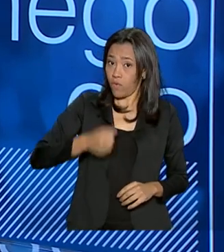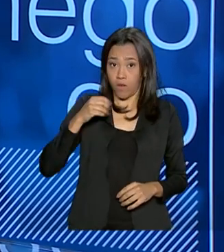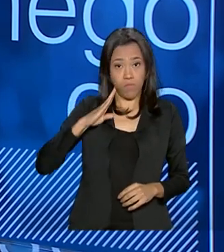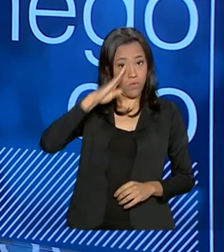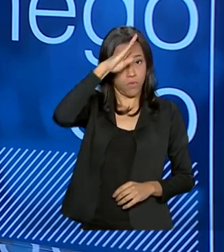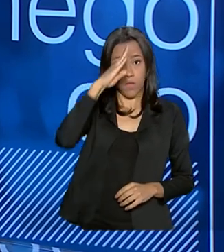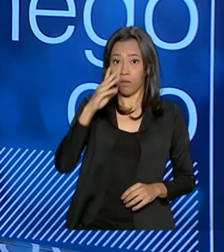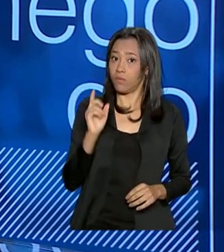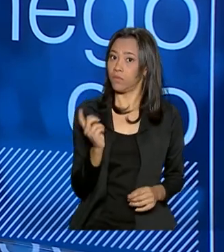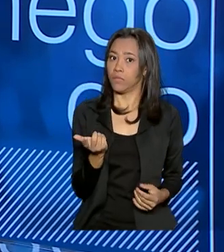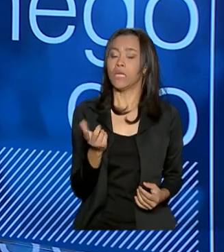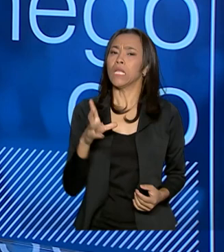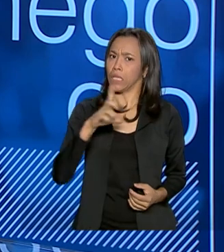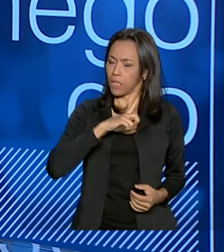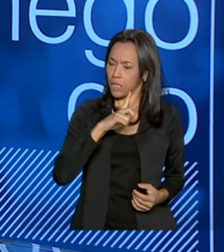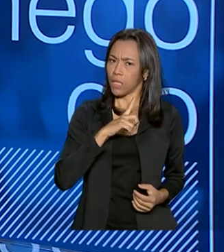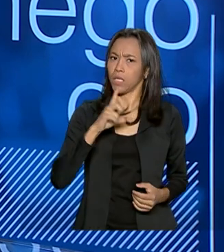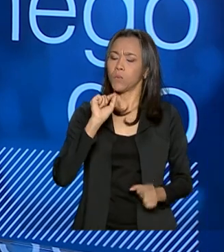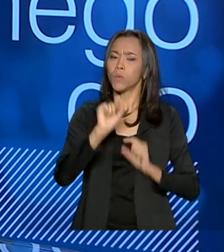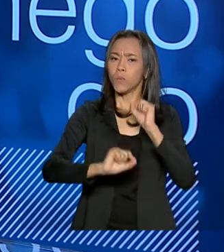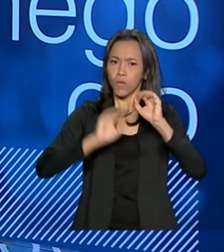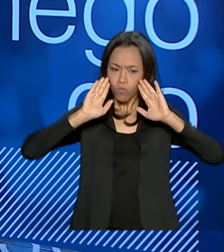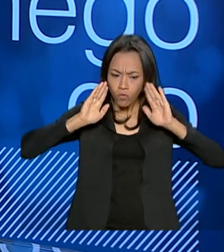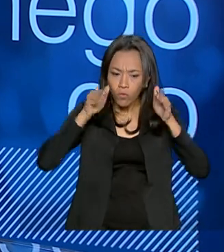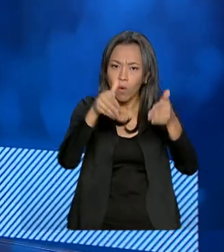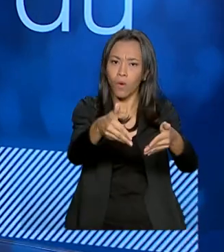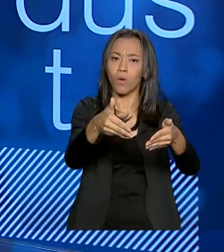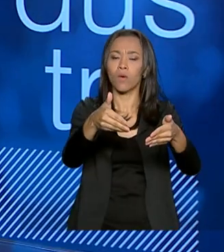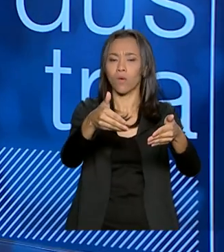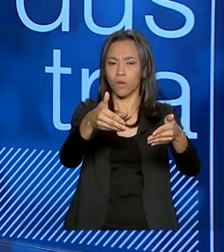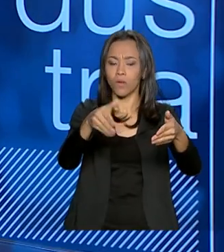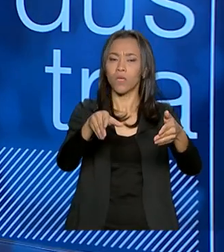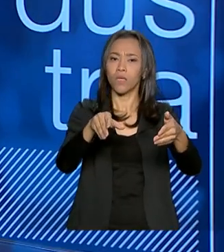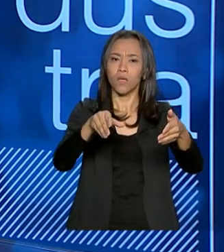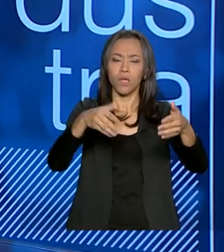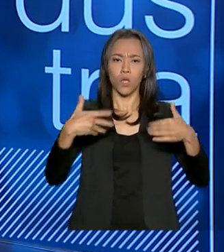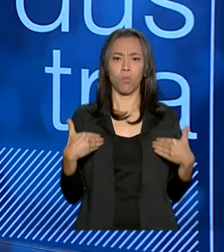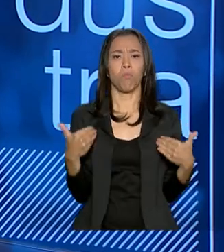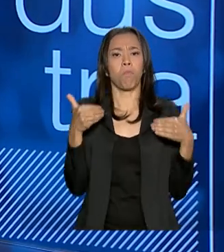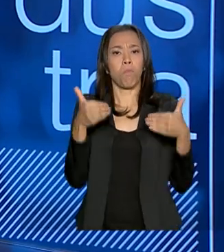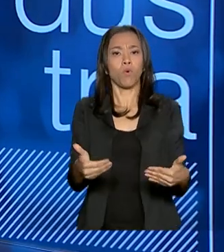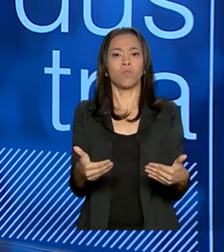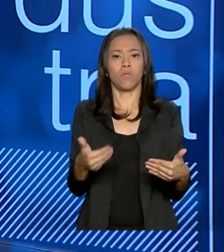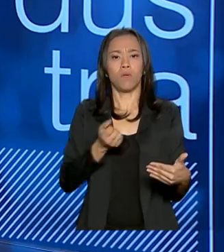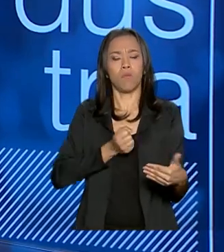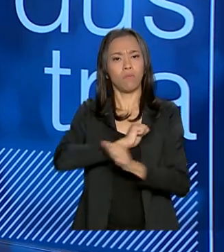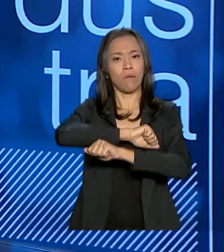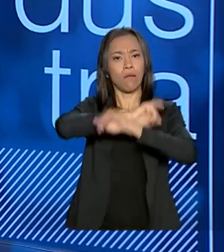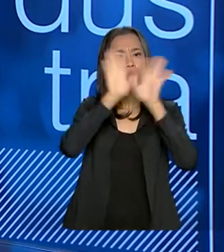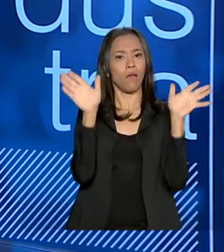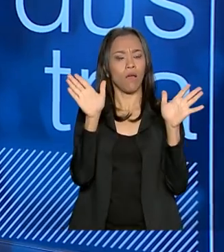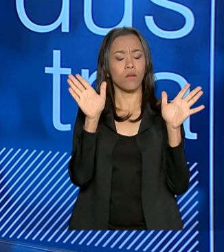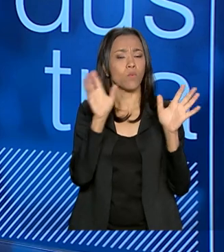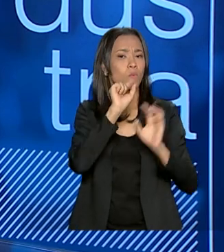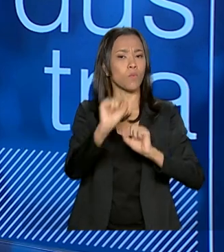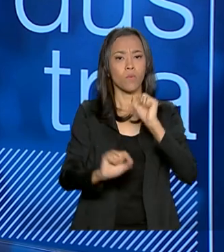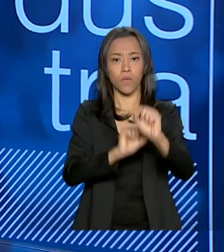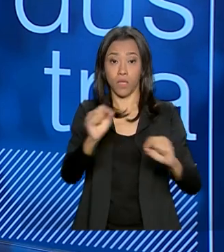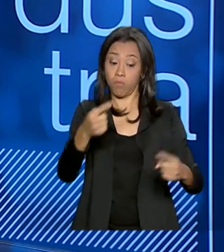ele tem um foco e uma colocação muito clara em relação a essas políticas